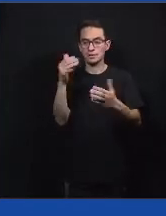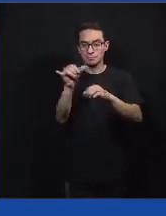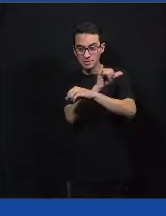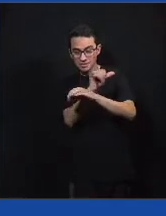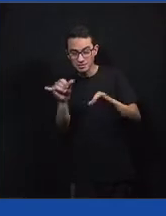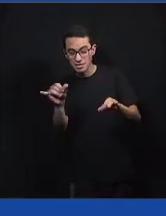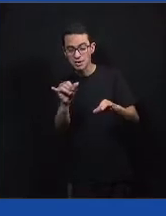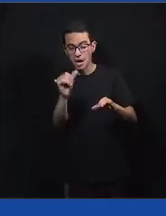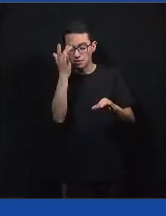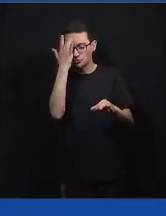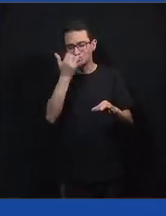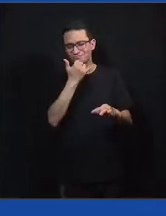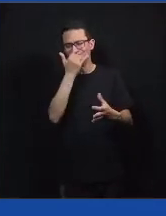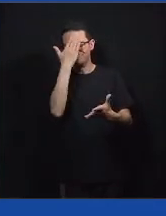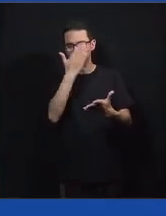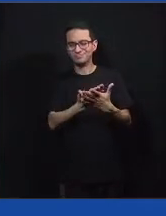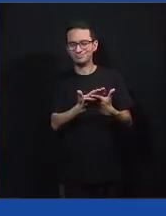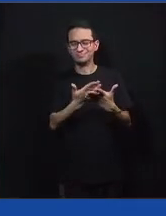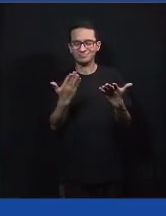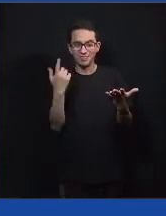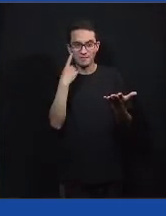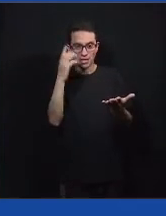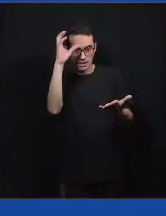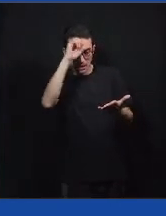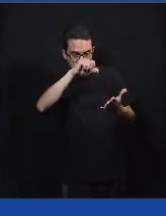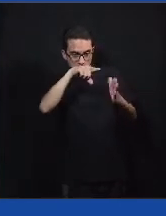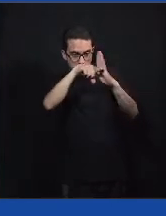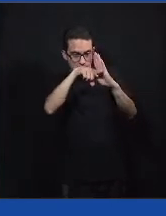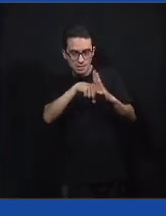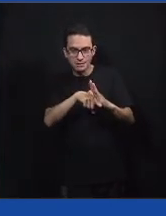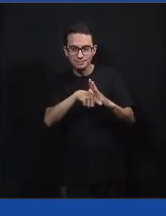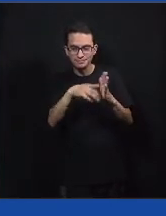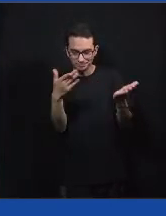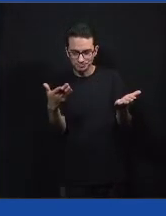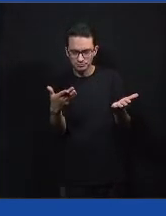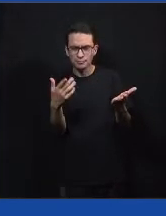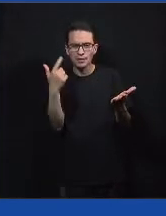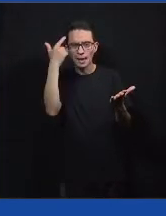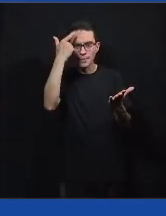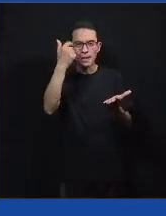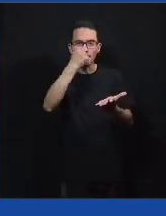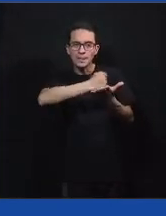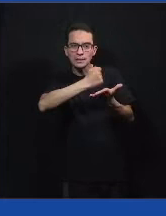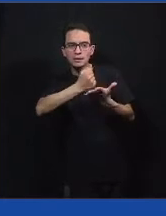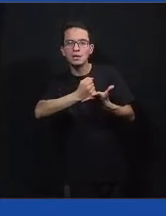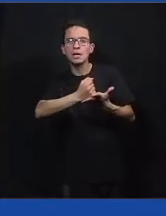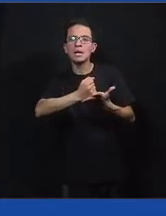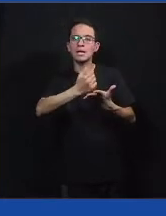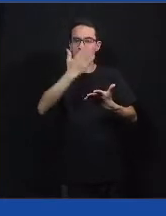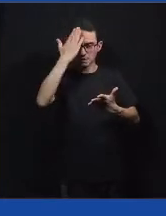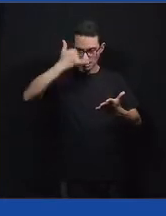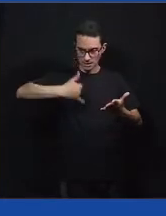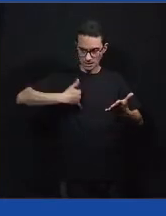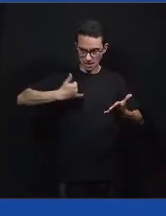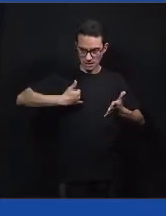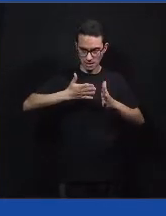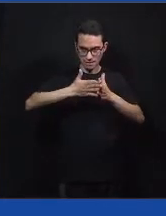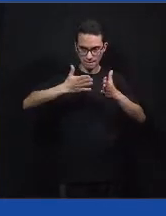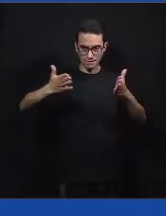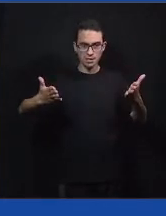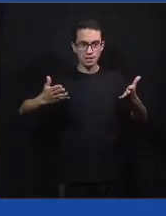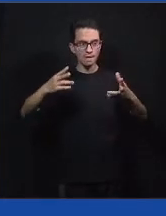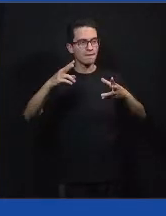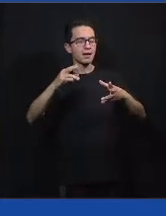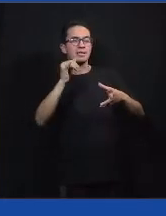Quando a fala da juventude na política, não é só questão de faixa etária, mas é o olhar que a gente tem sobre a sociedade. Então, é muito